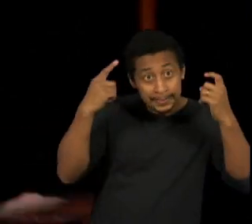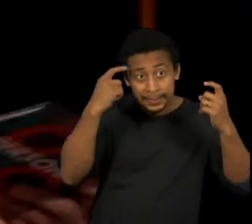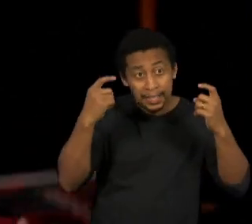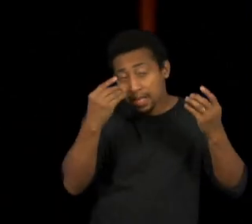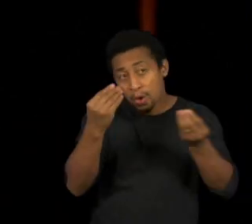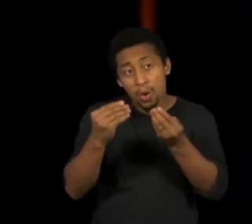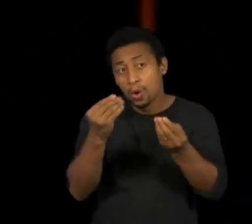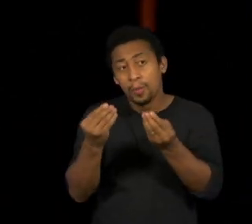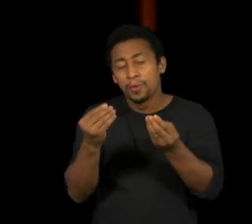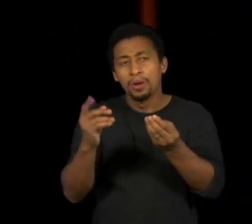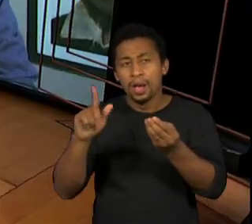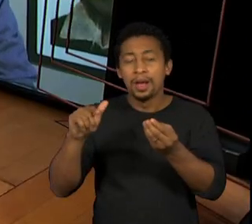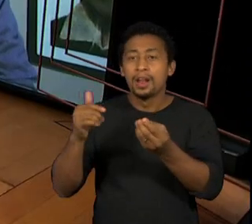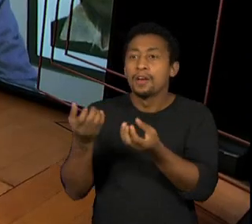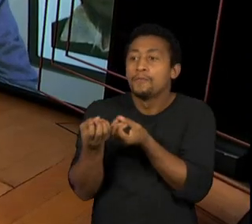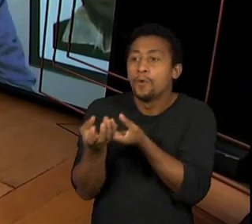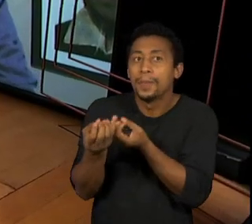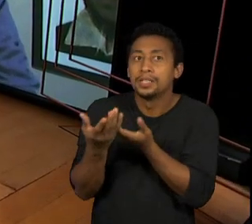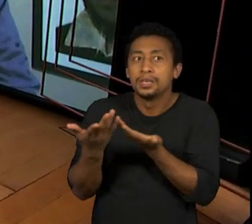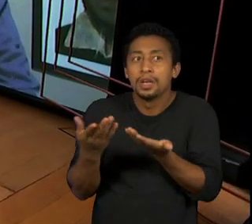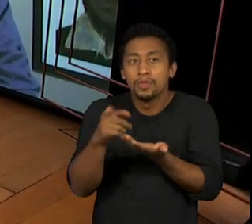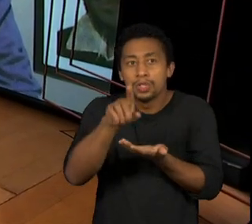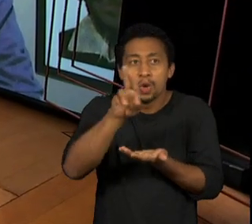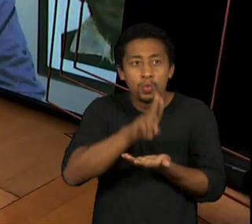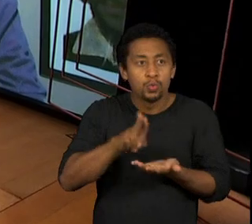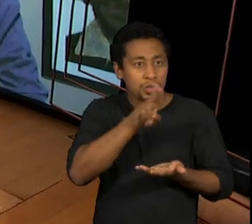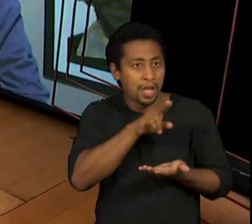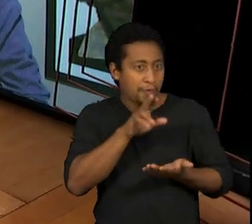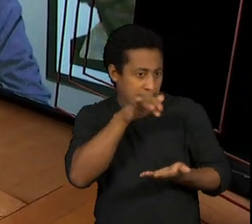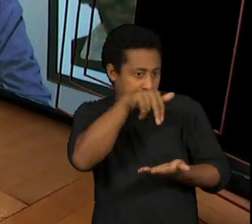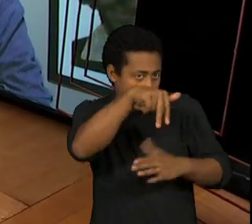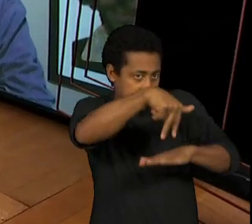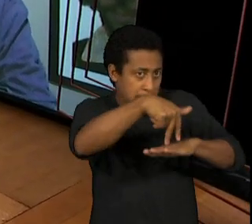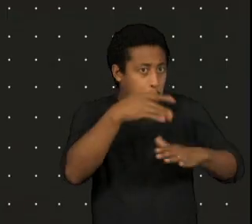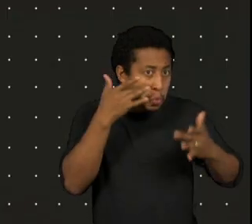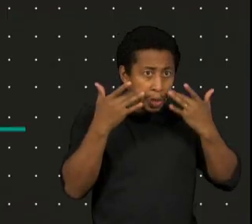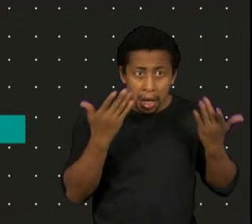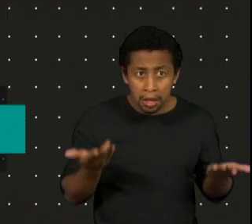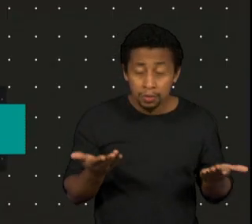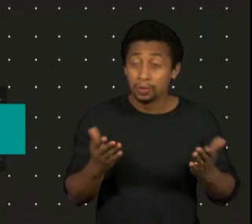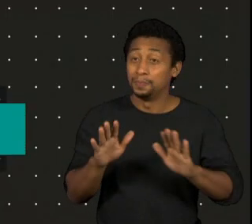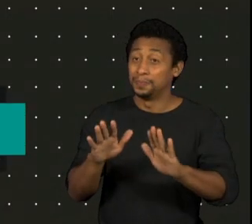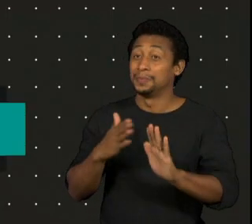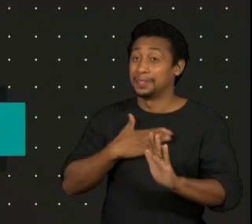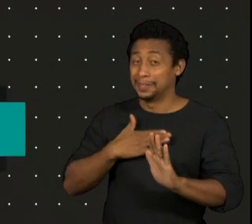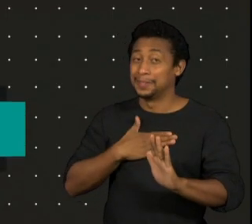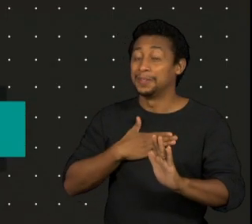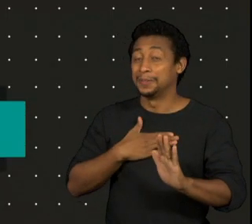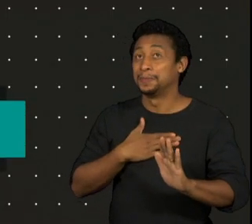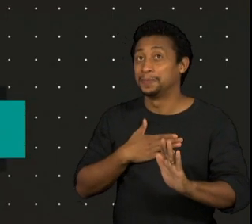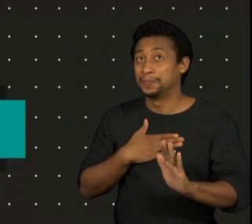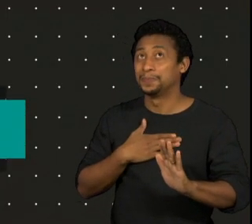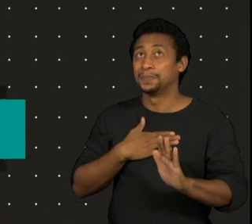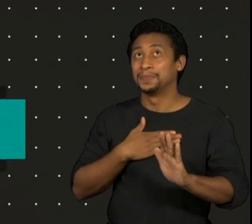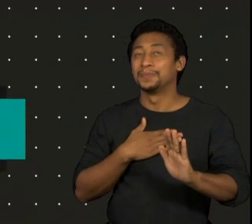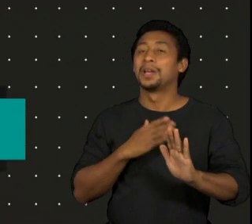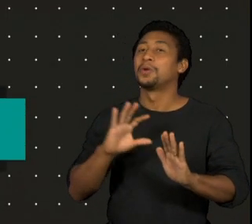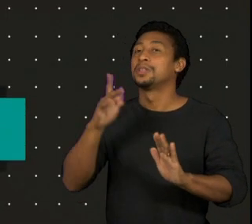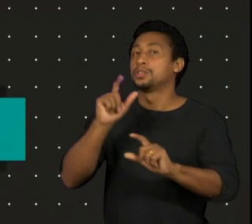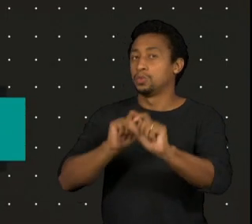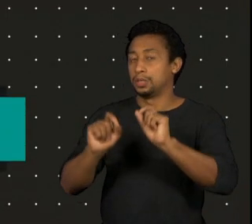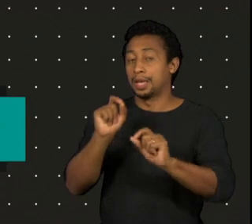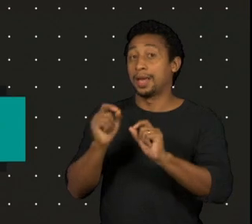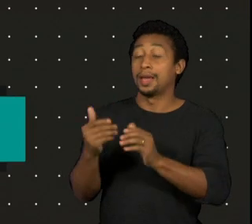dia? Como é que era isso? Era mais ou menos assim. Na verdade, uma ideia que o Boal tinha antes da censura prévia.